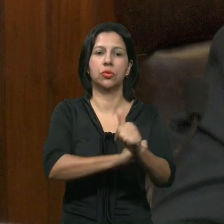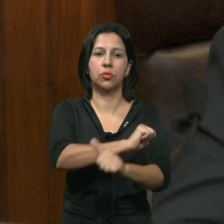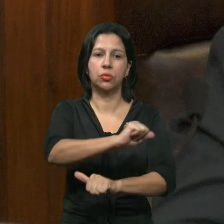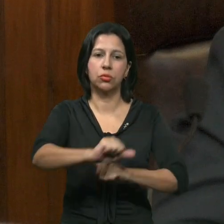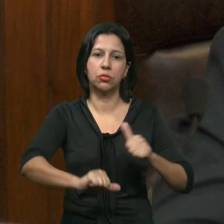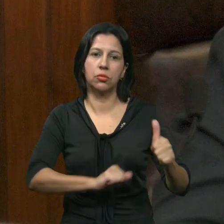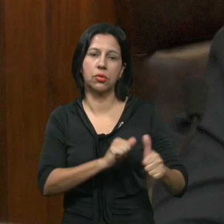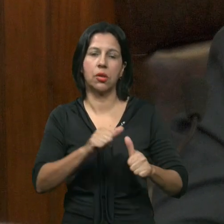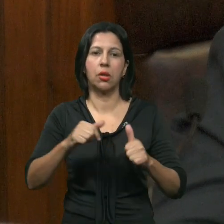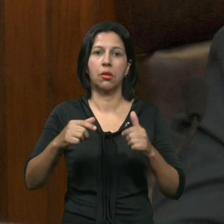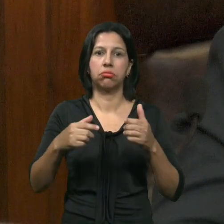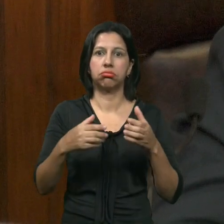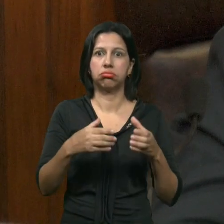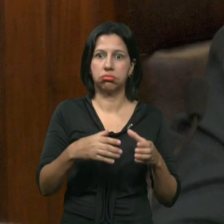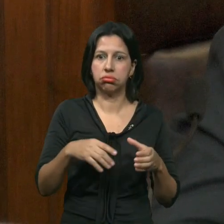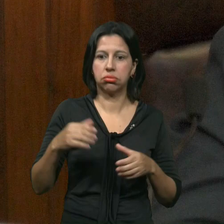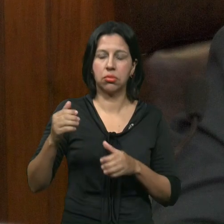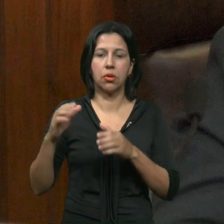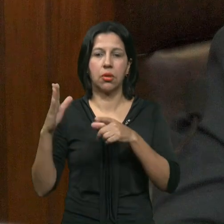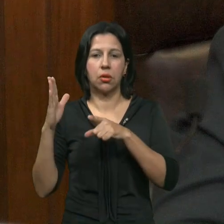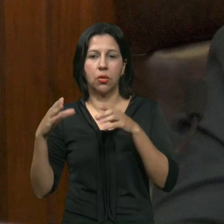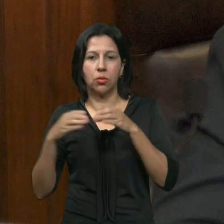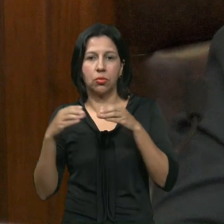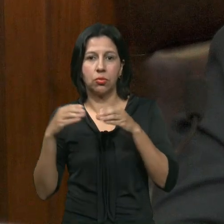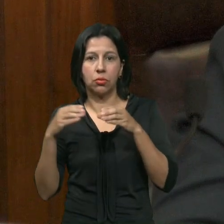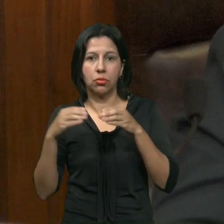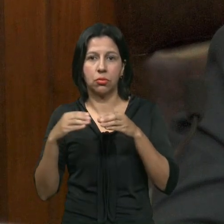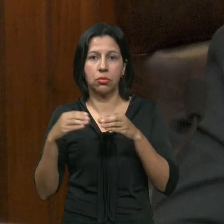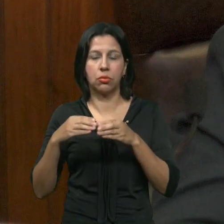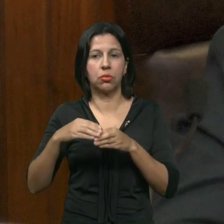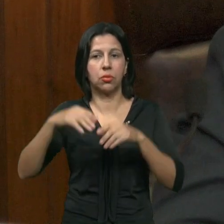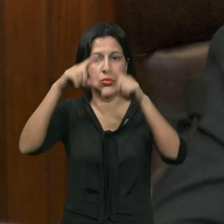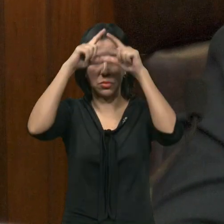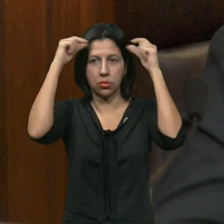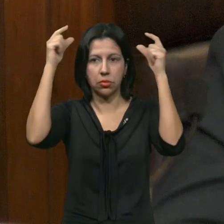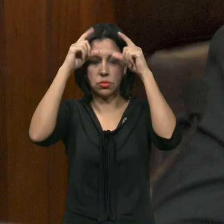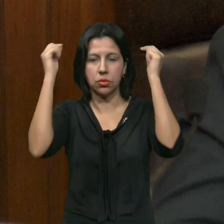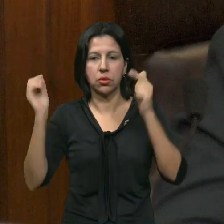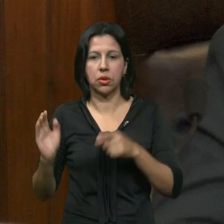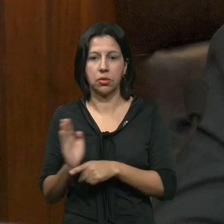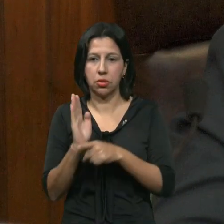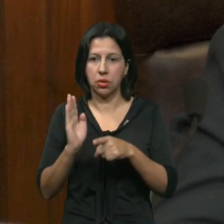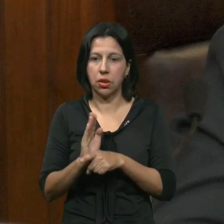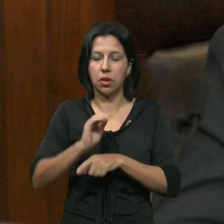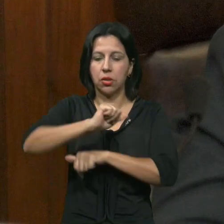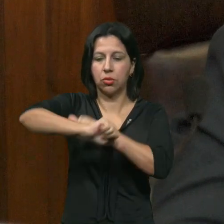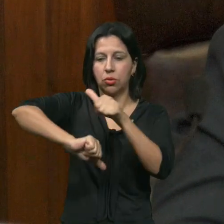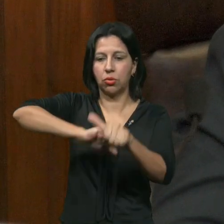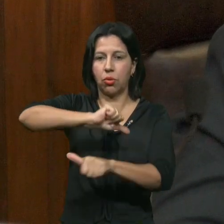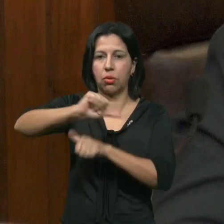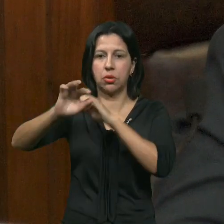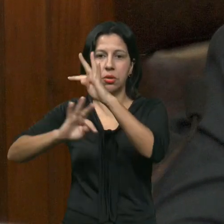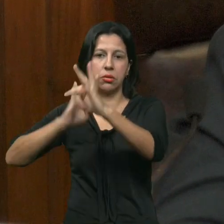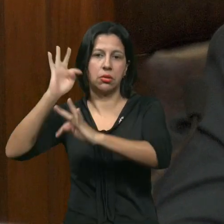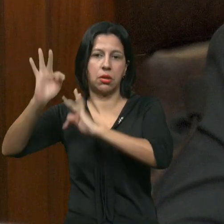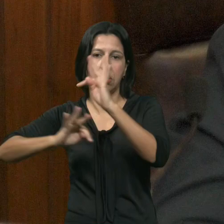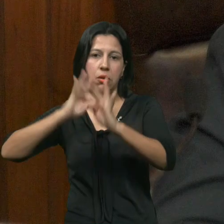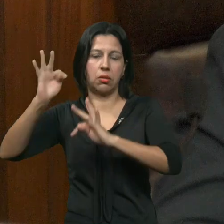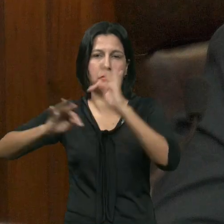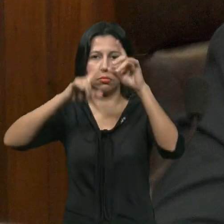cargo de auxiliar de enfermagem técnico de enfermagem da outras providências A emenda em segunda discussão A votação é por maioria absoluta